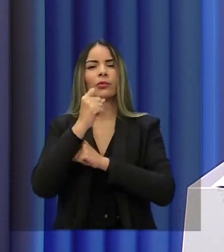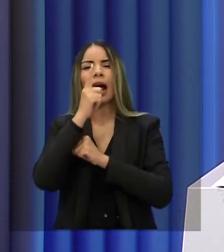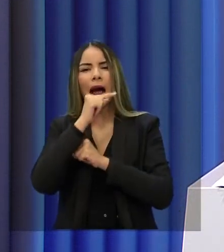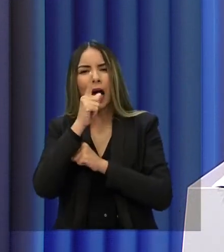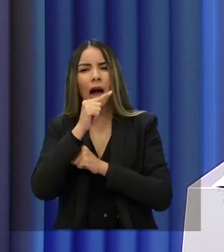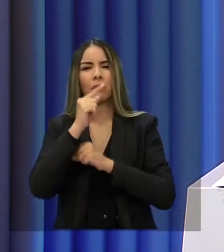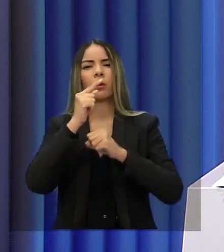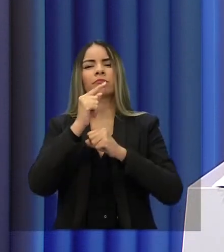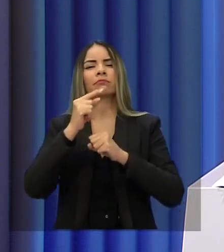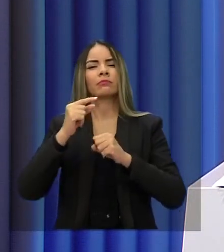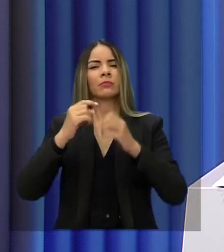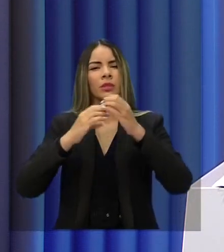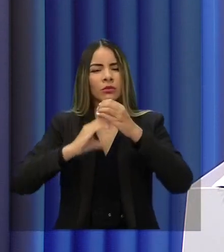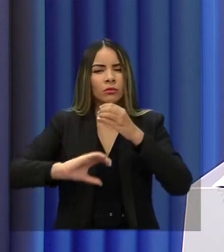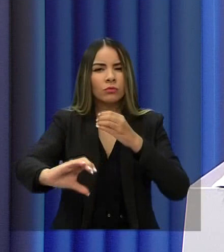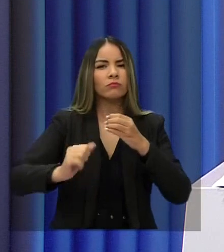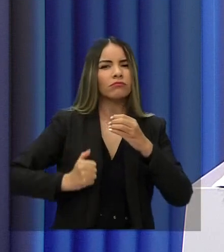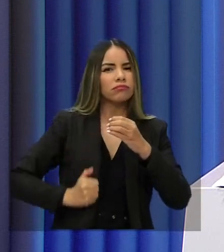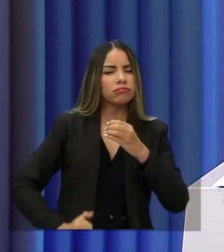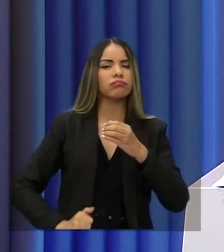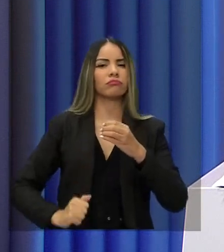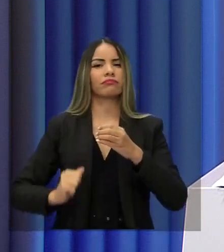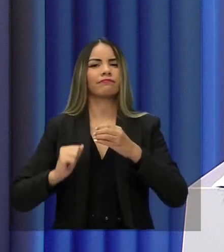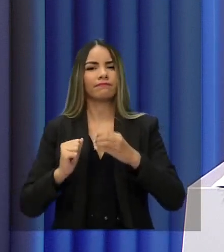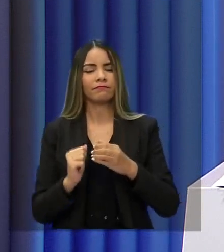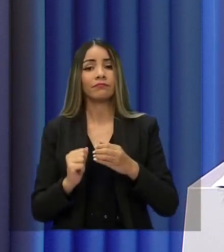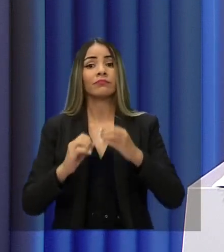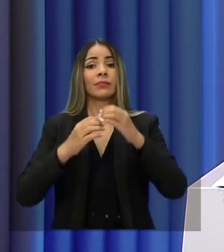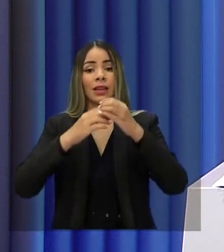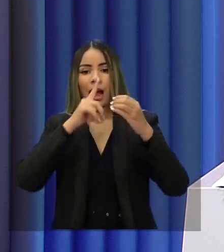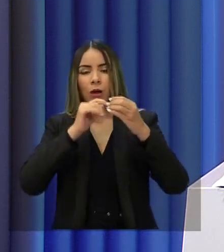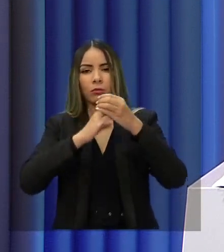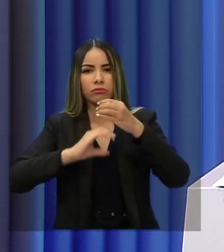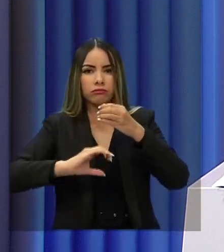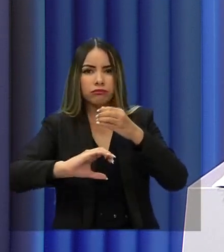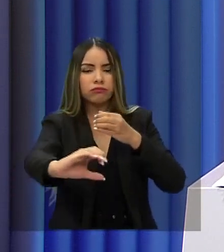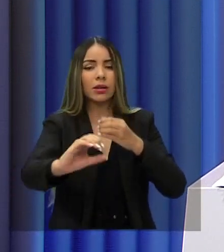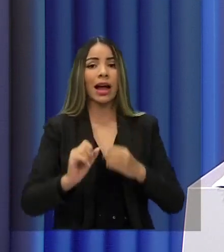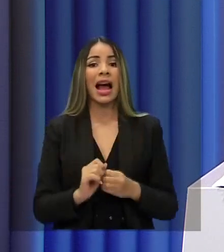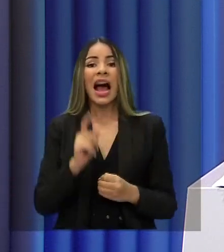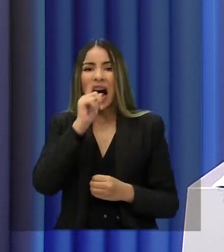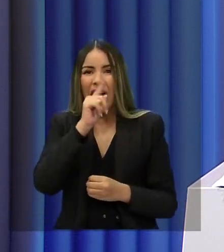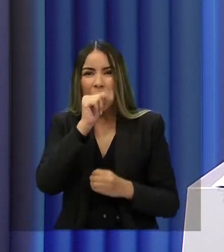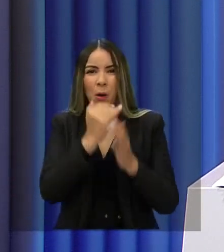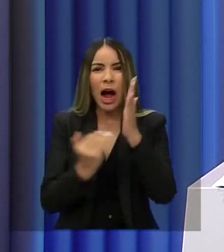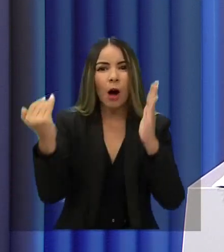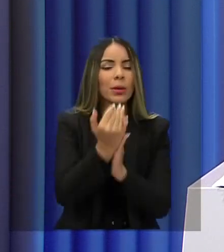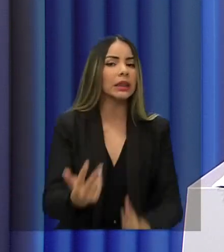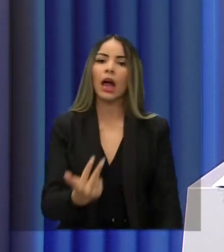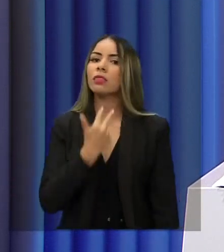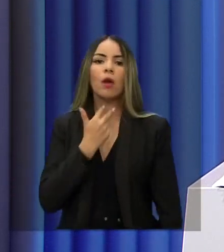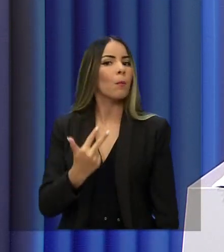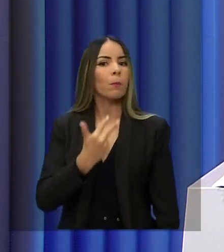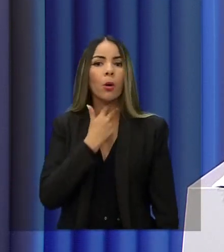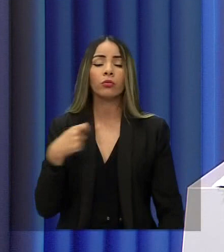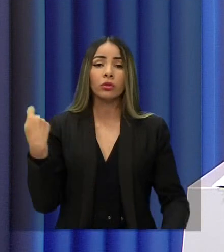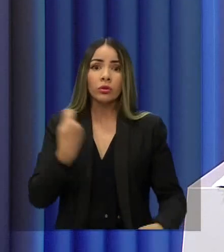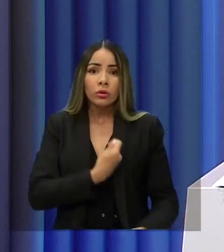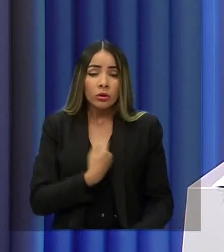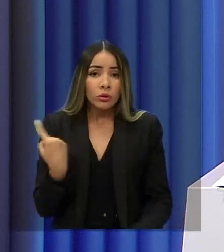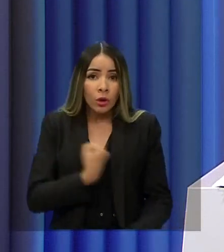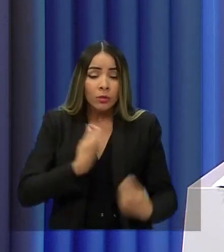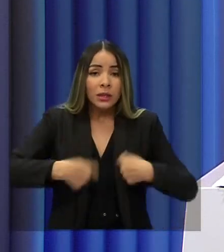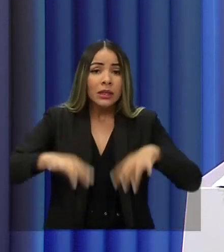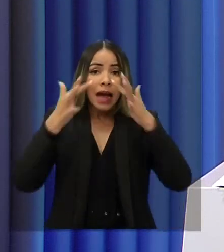água, é a gente entender que essa parceria privada não pode aumentar a conta da água. O estado tem que estar de olho aberto,